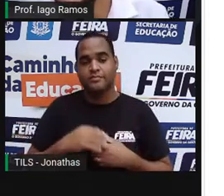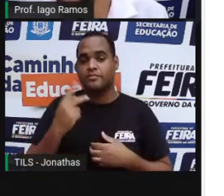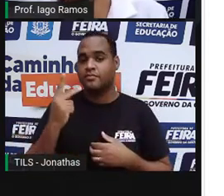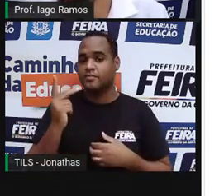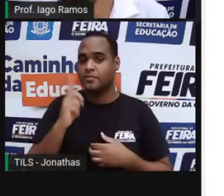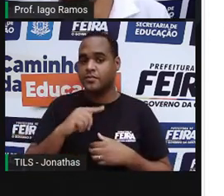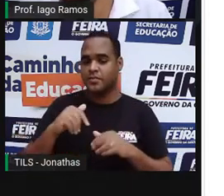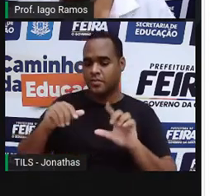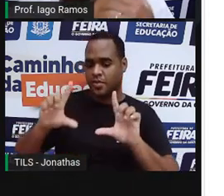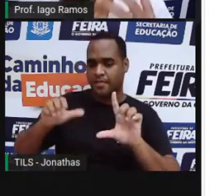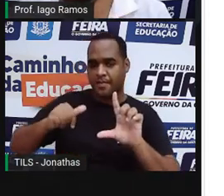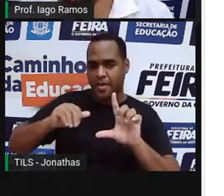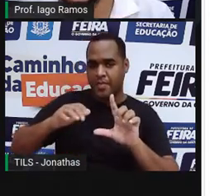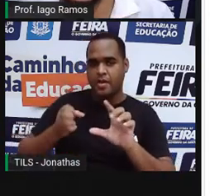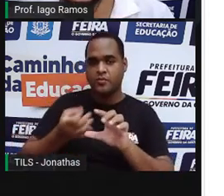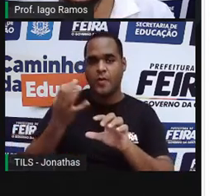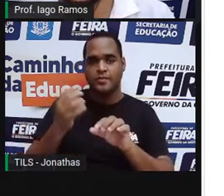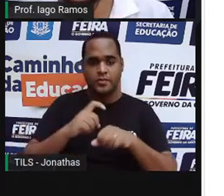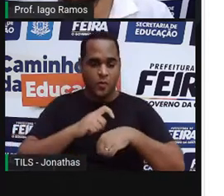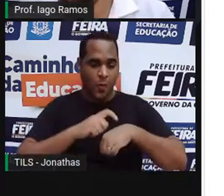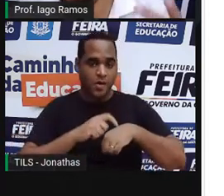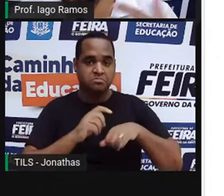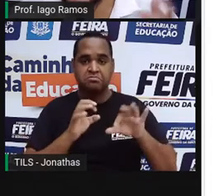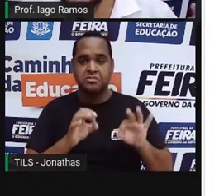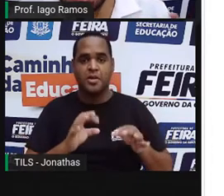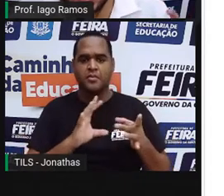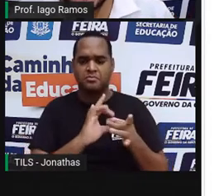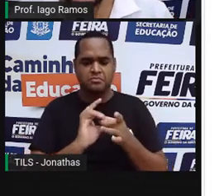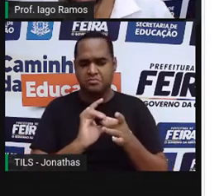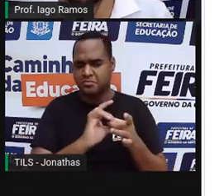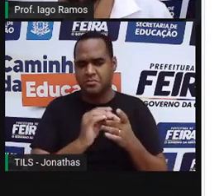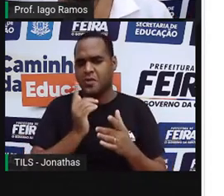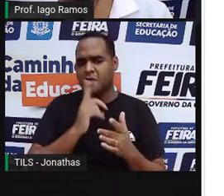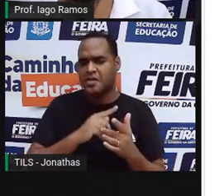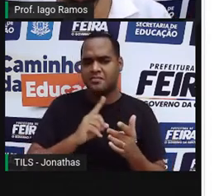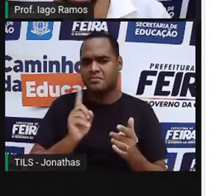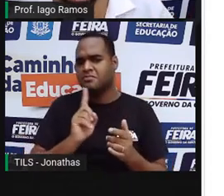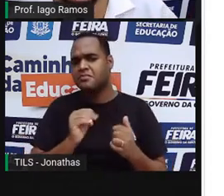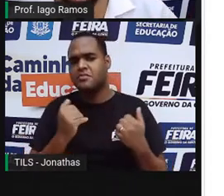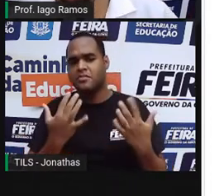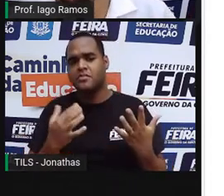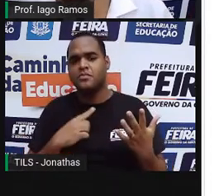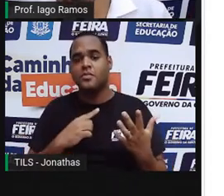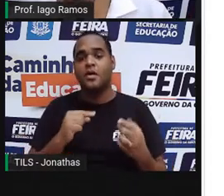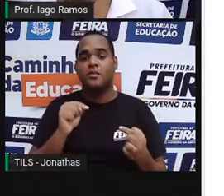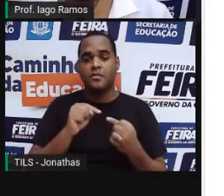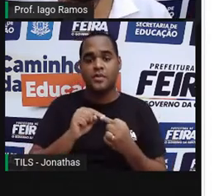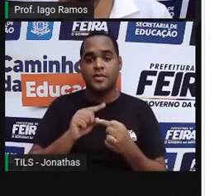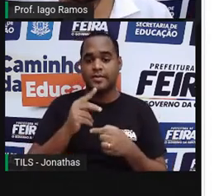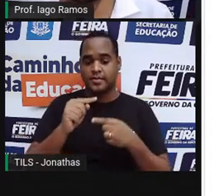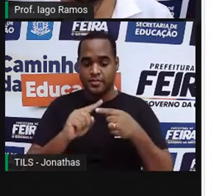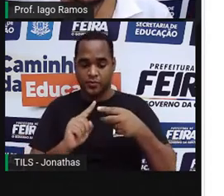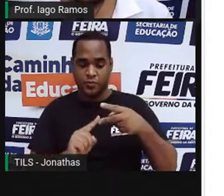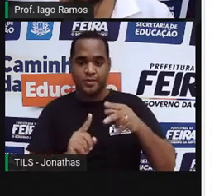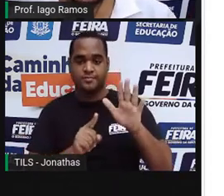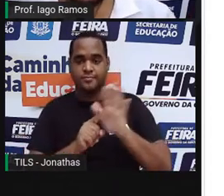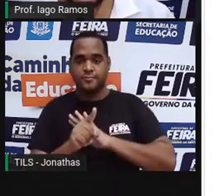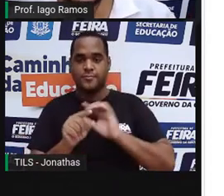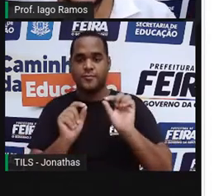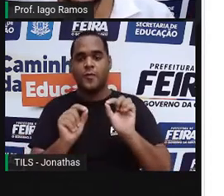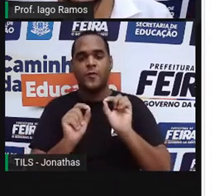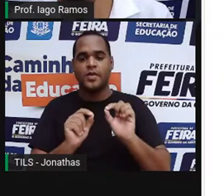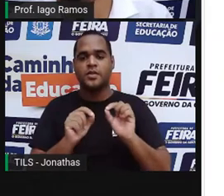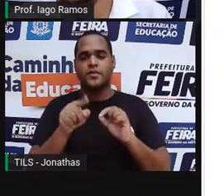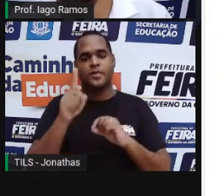quantidade de gols se relacionam ou não, a gente não sabe ainda, tem ali duas perguntinhas para que você